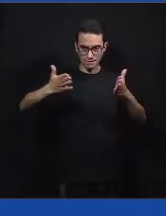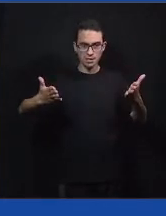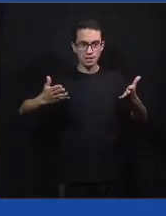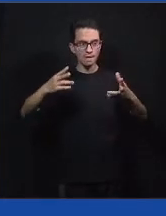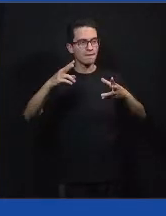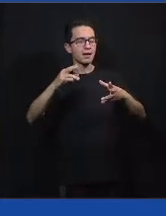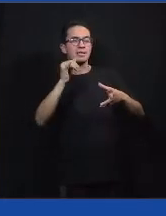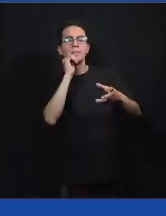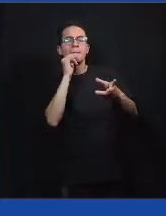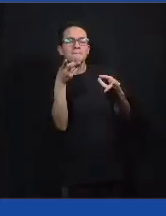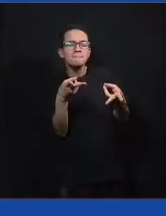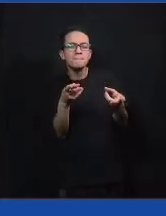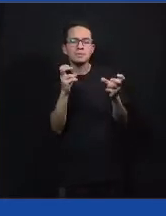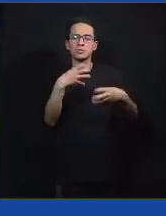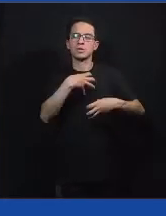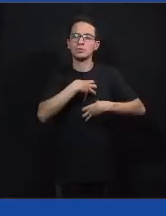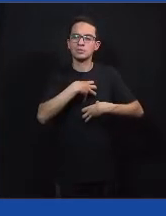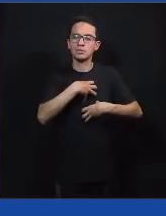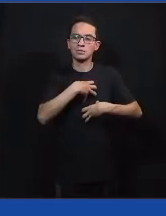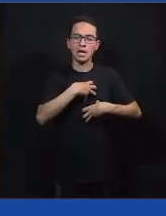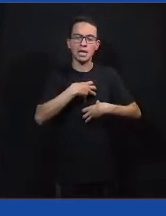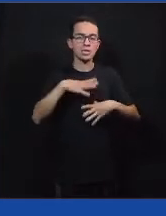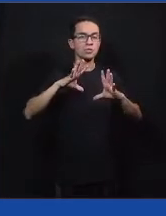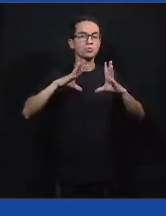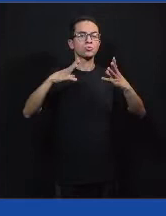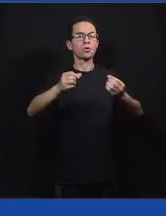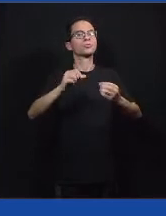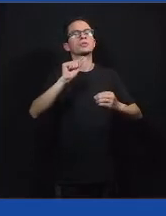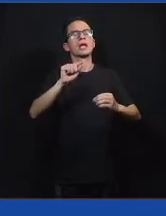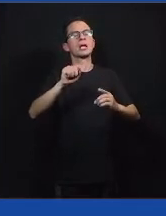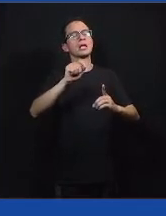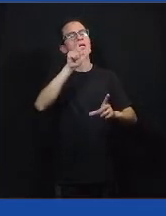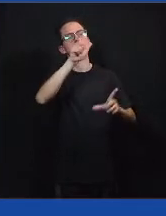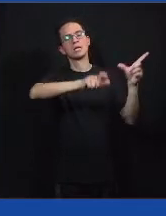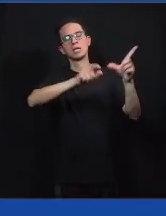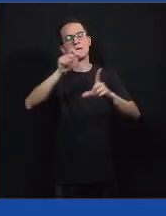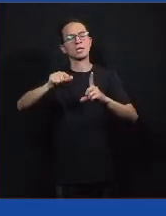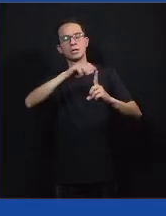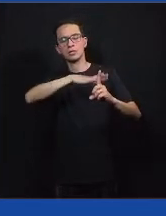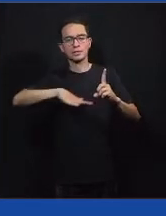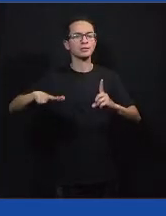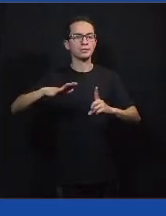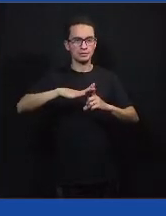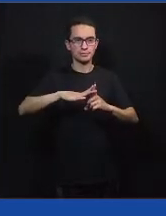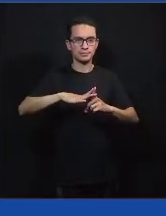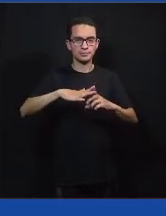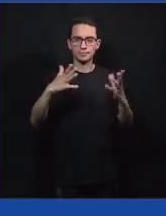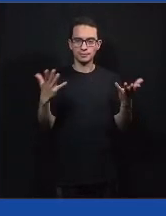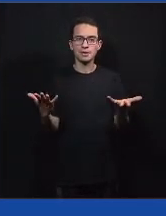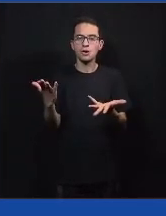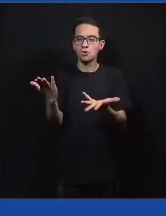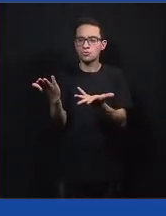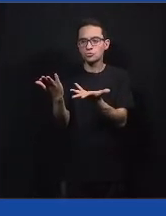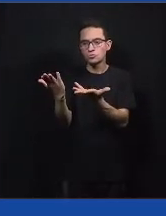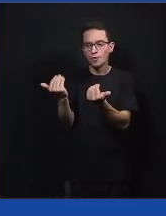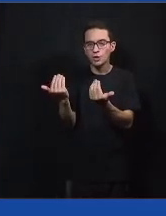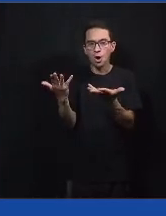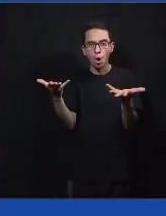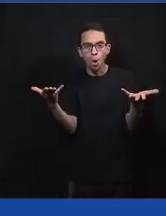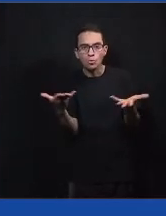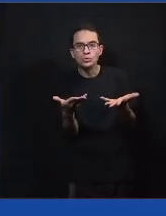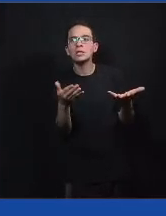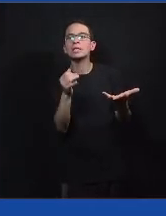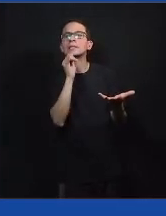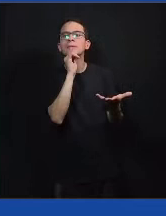importante o jovem na política. Vamos por aí. Eu acho que não falta jovem. Eu acho que nós estamos num debate mais nas